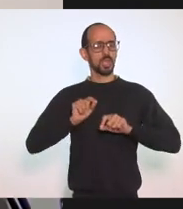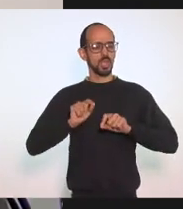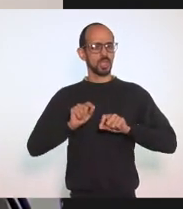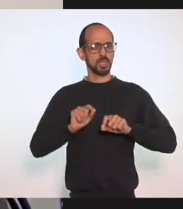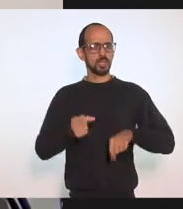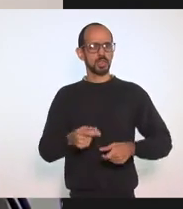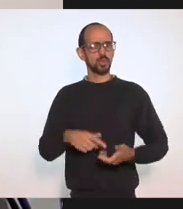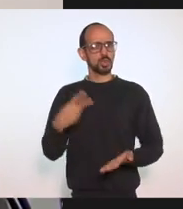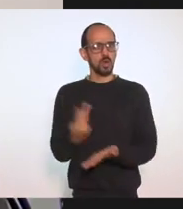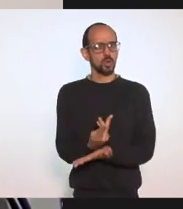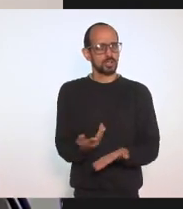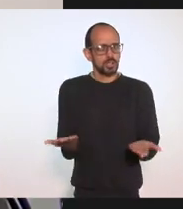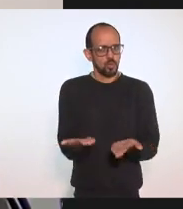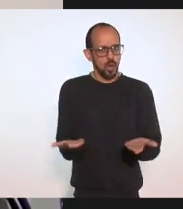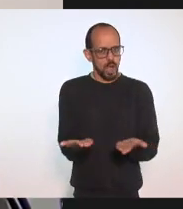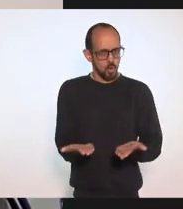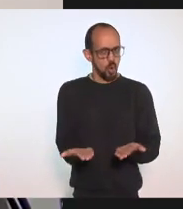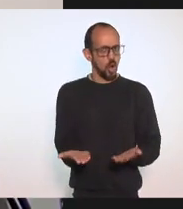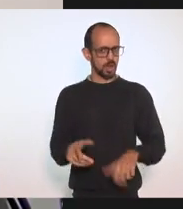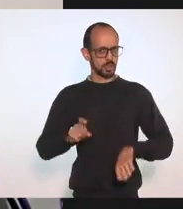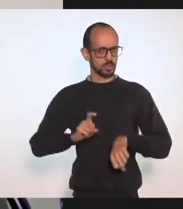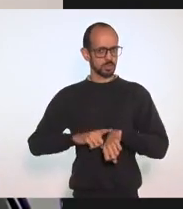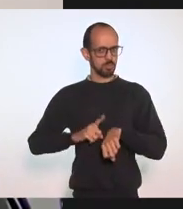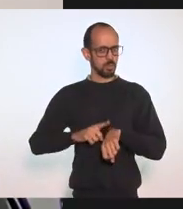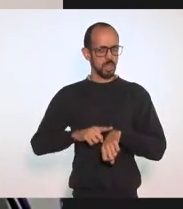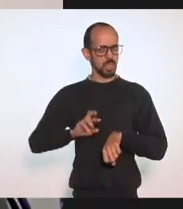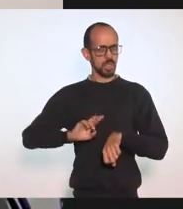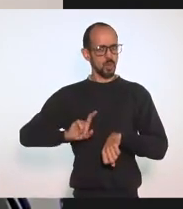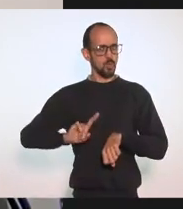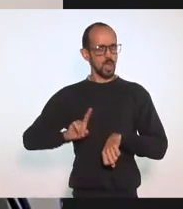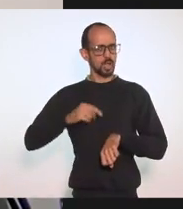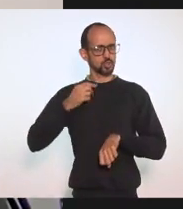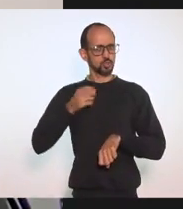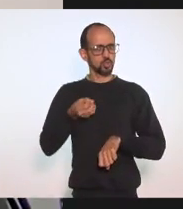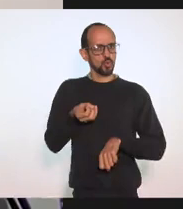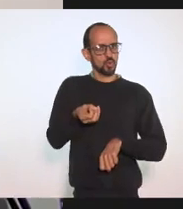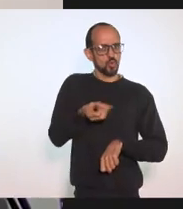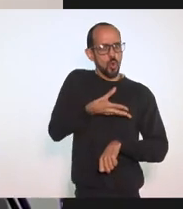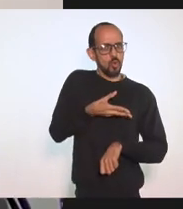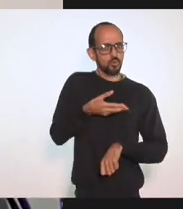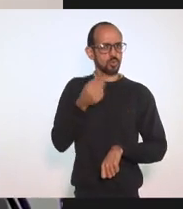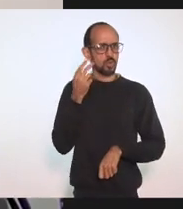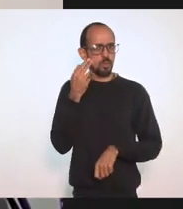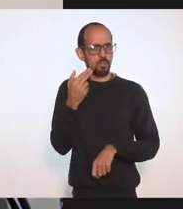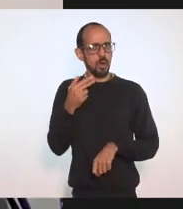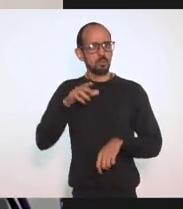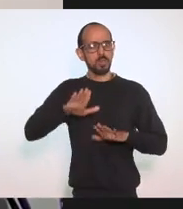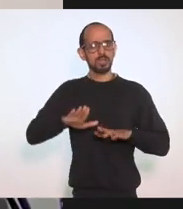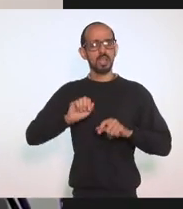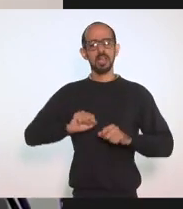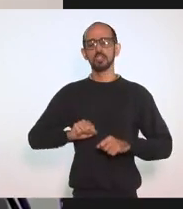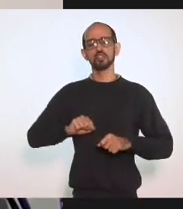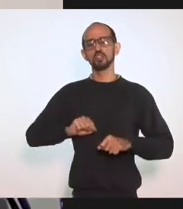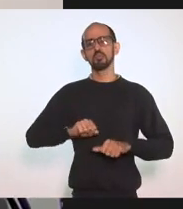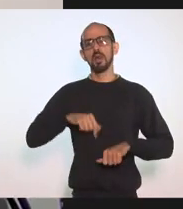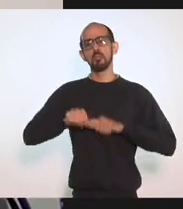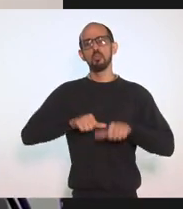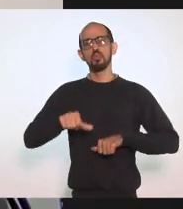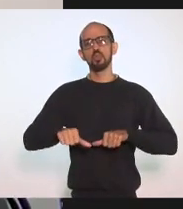Estamos enfrentando Não é de um novo normal Mas sim De uma absoluta